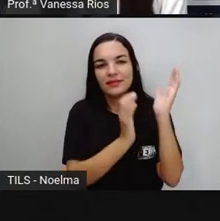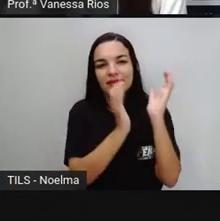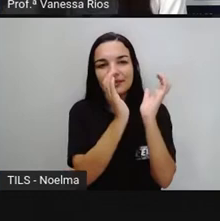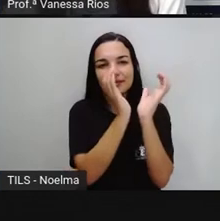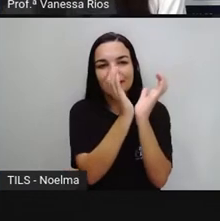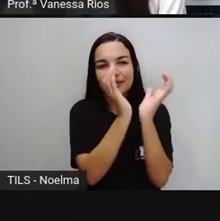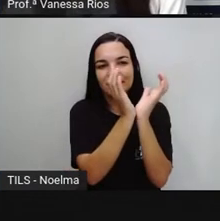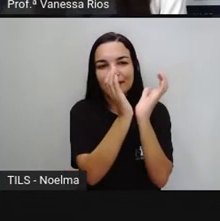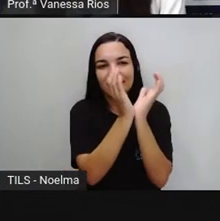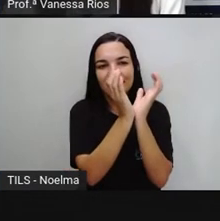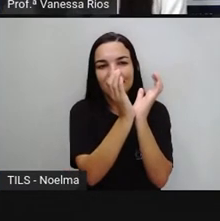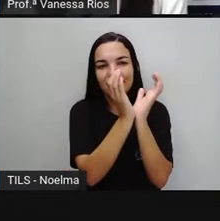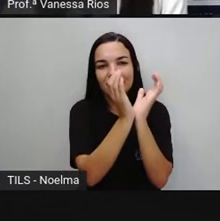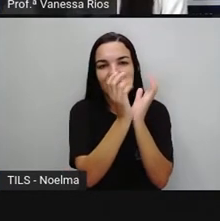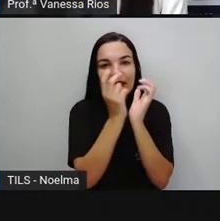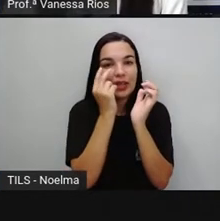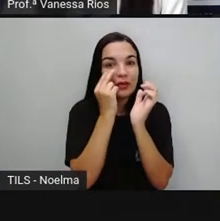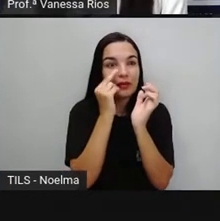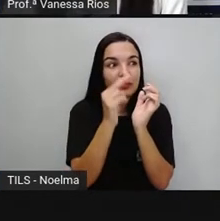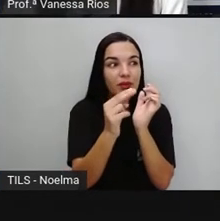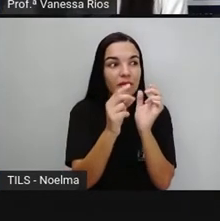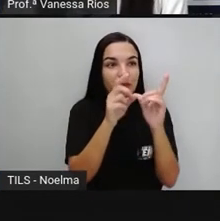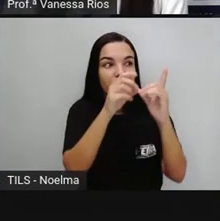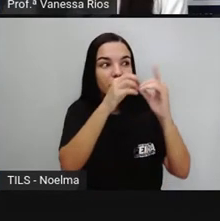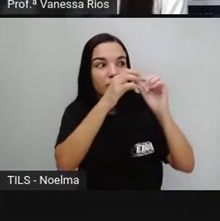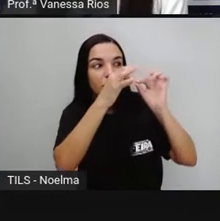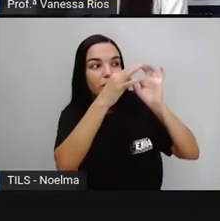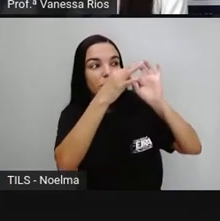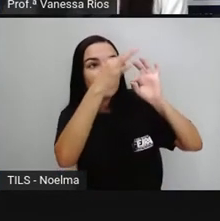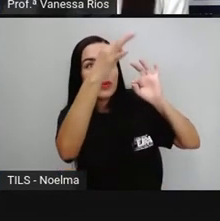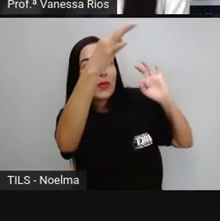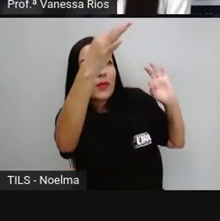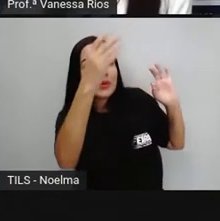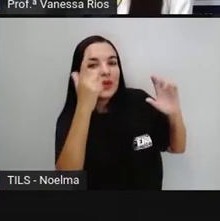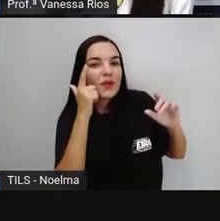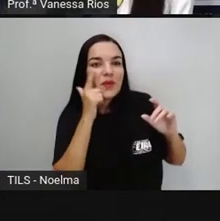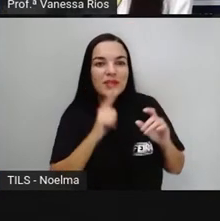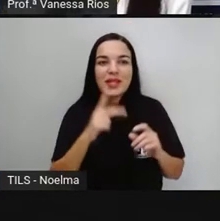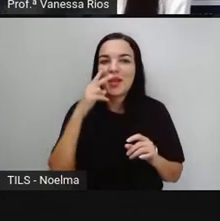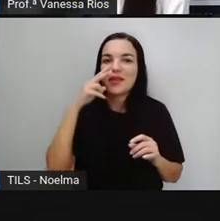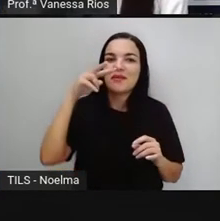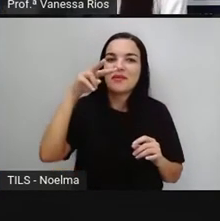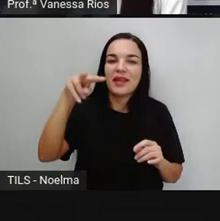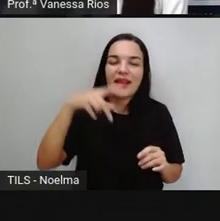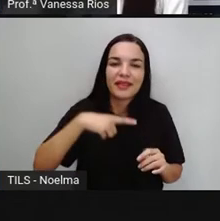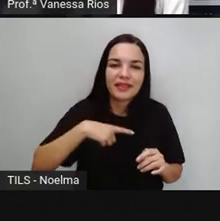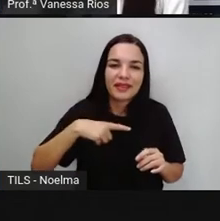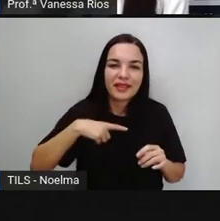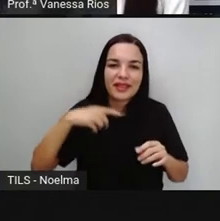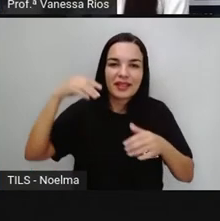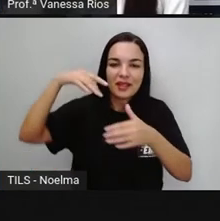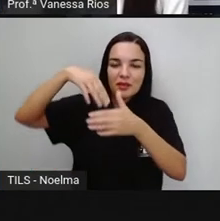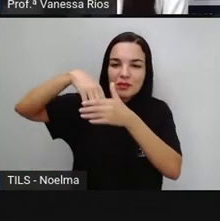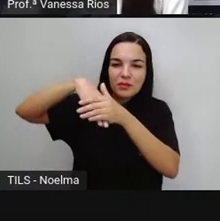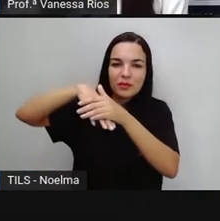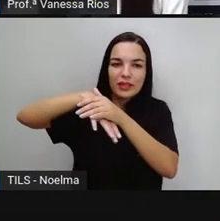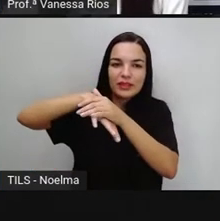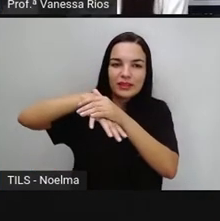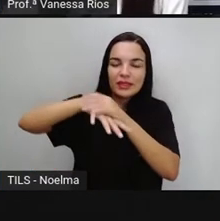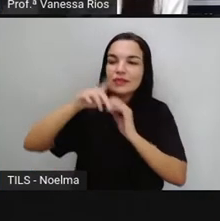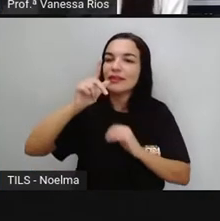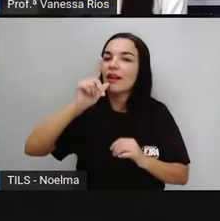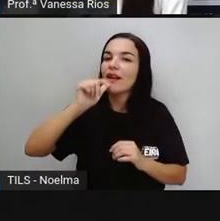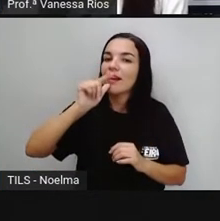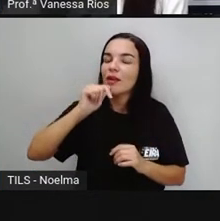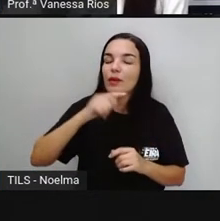pontos da cidade. Tem aí um destaque muito grande em relação às construções importantes